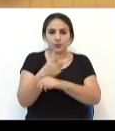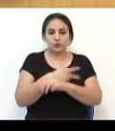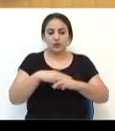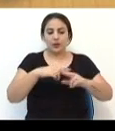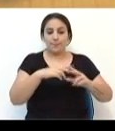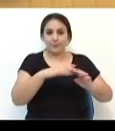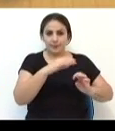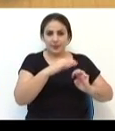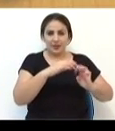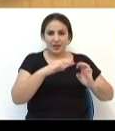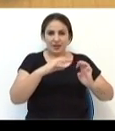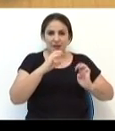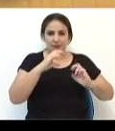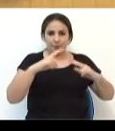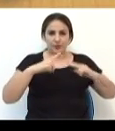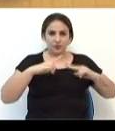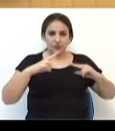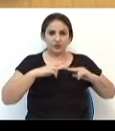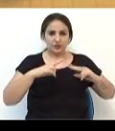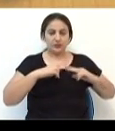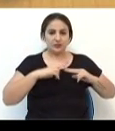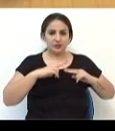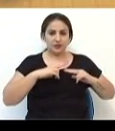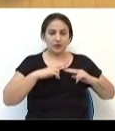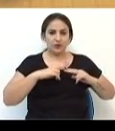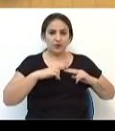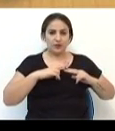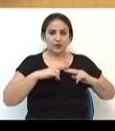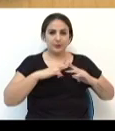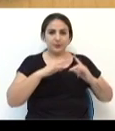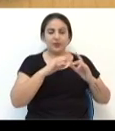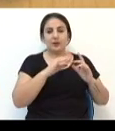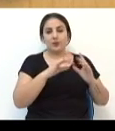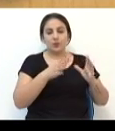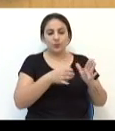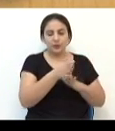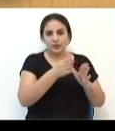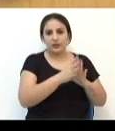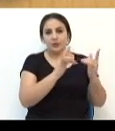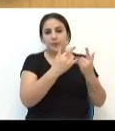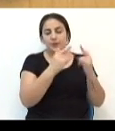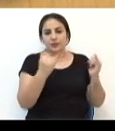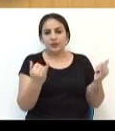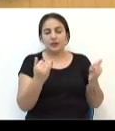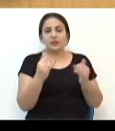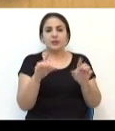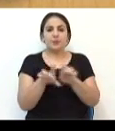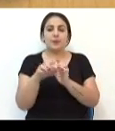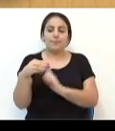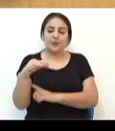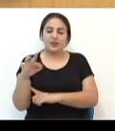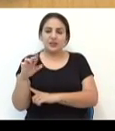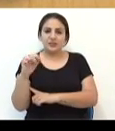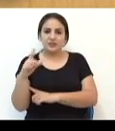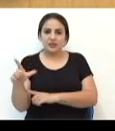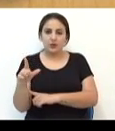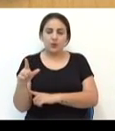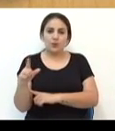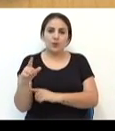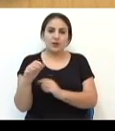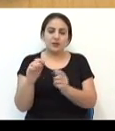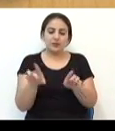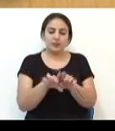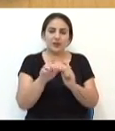privatização da Companhia de Energia Elétrica, da Companhia de Mineração e da Companhia de Gás do Estado. O